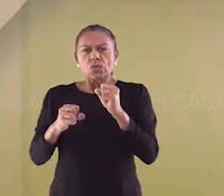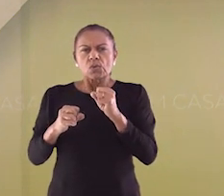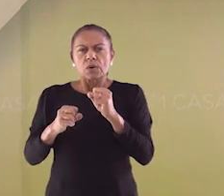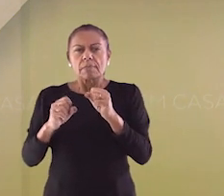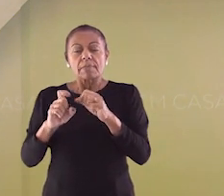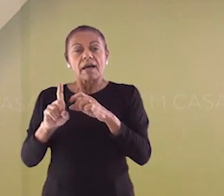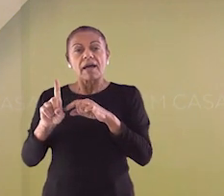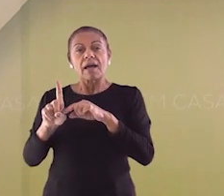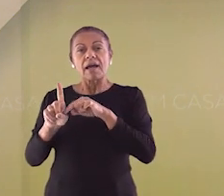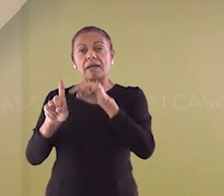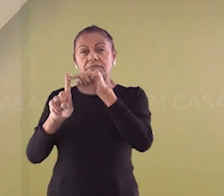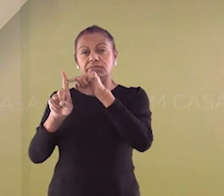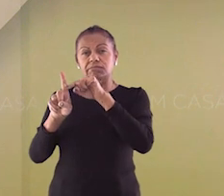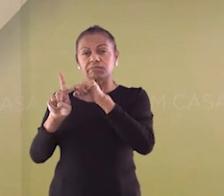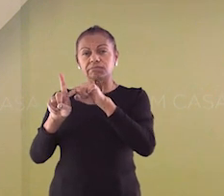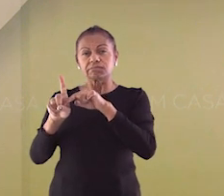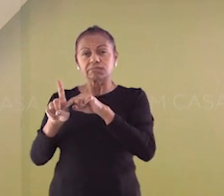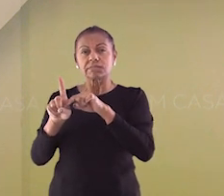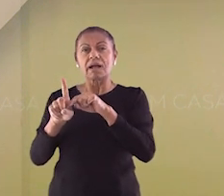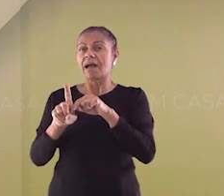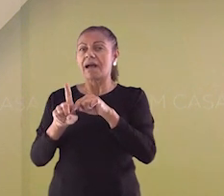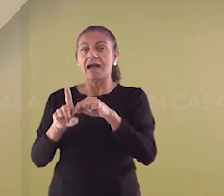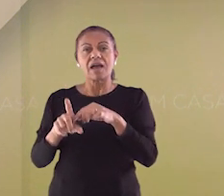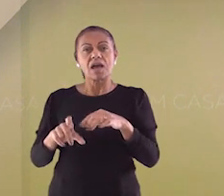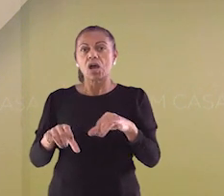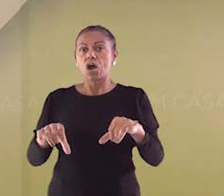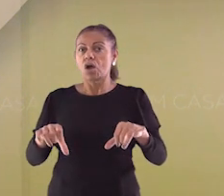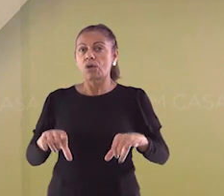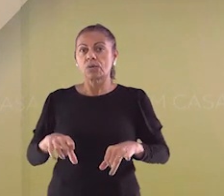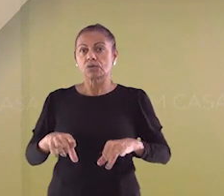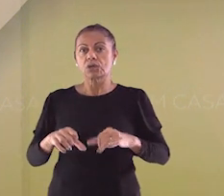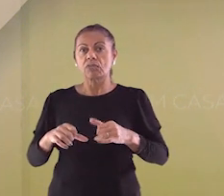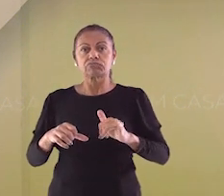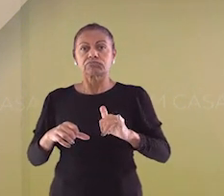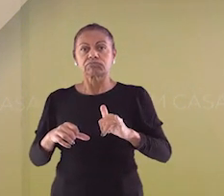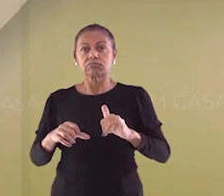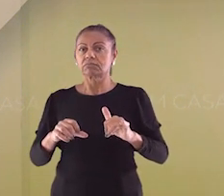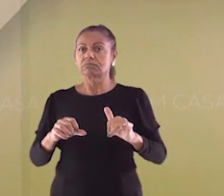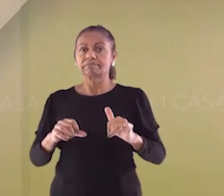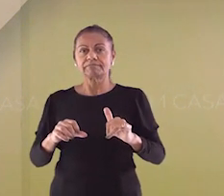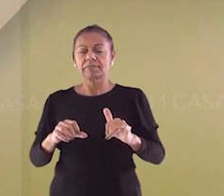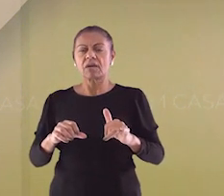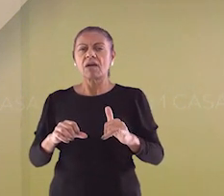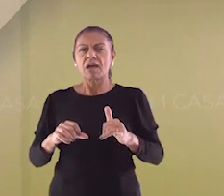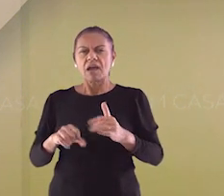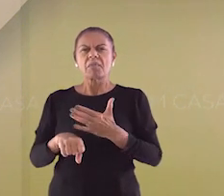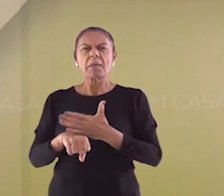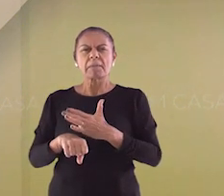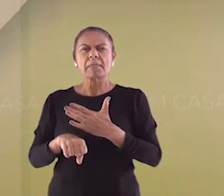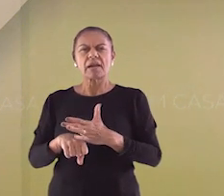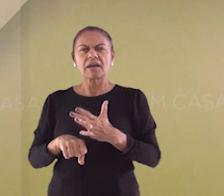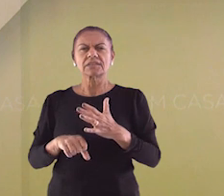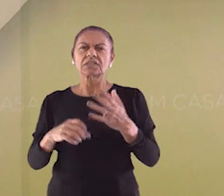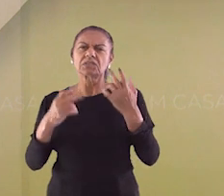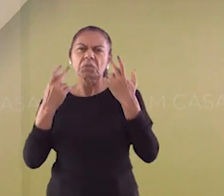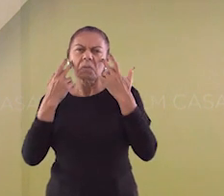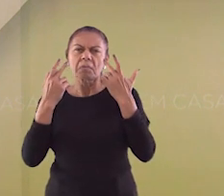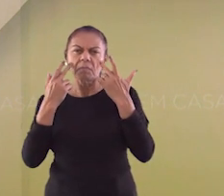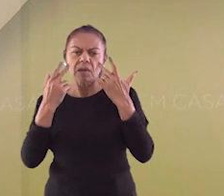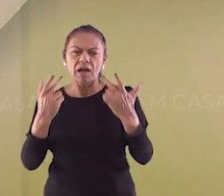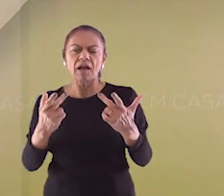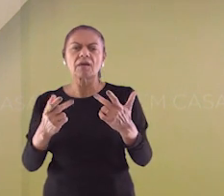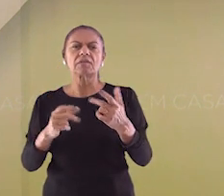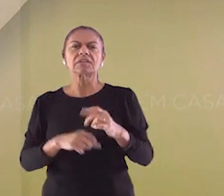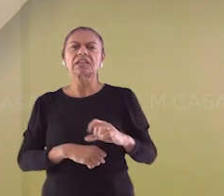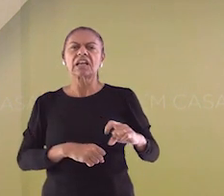suportar as baixas temperaturas sem sofrer choques térmicos. Essa é uma prática muito